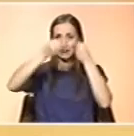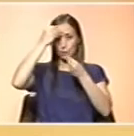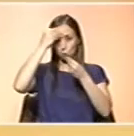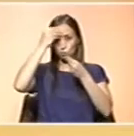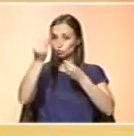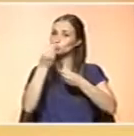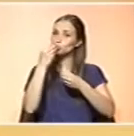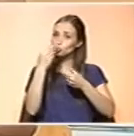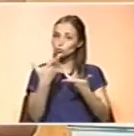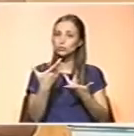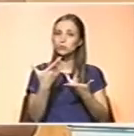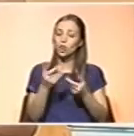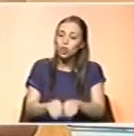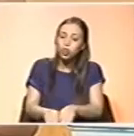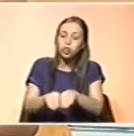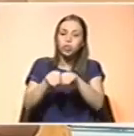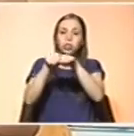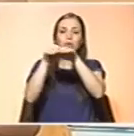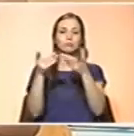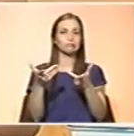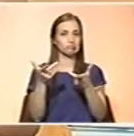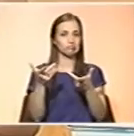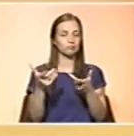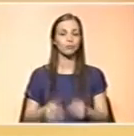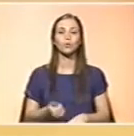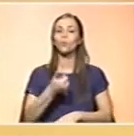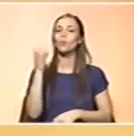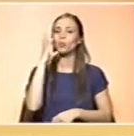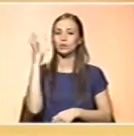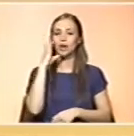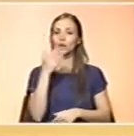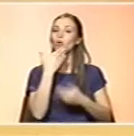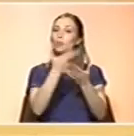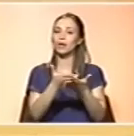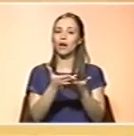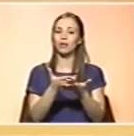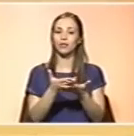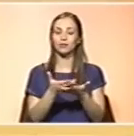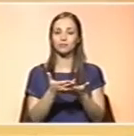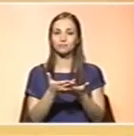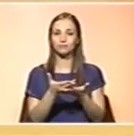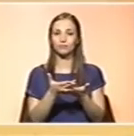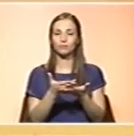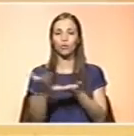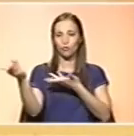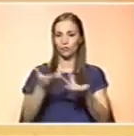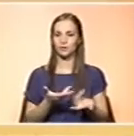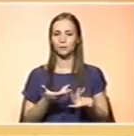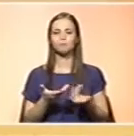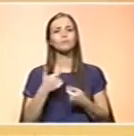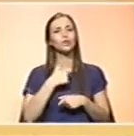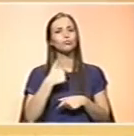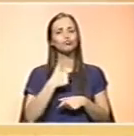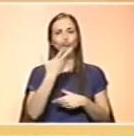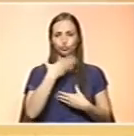alimentar-nos desde pequeninos? Boa tarde, muito obrigado por convite também. Eu gostava